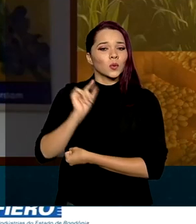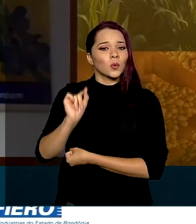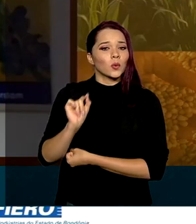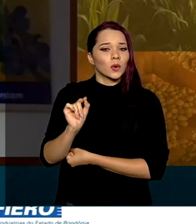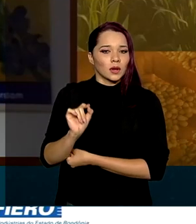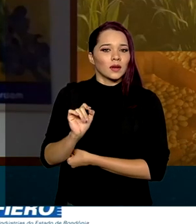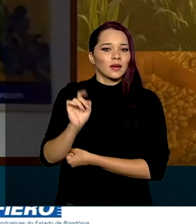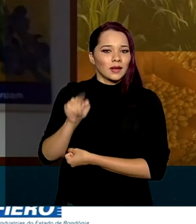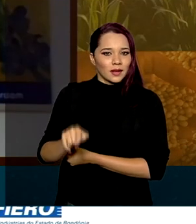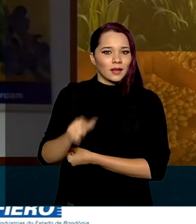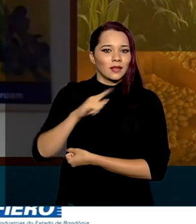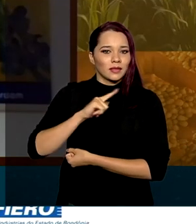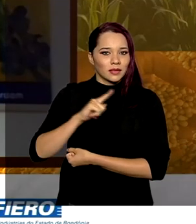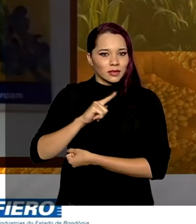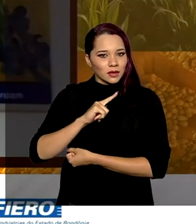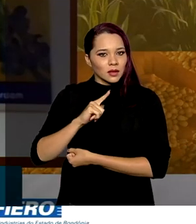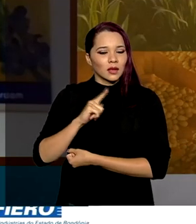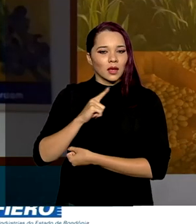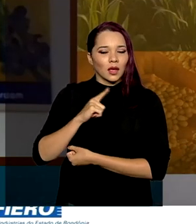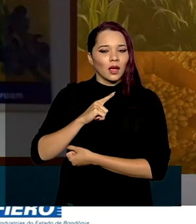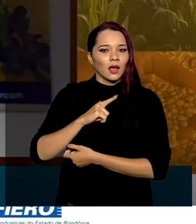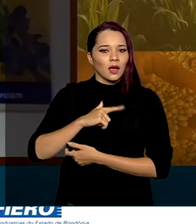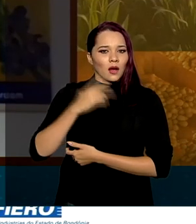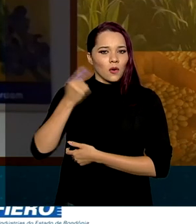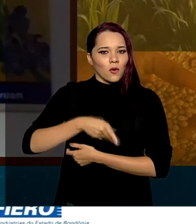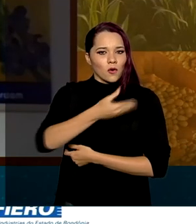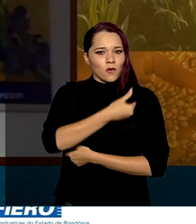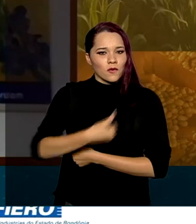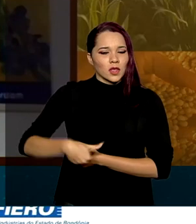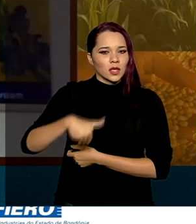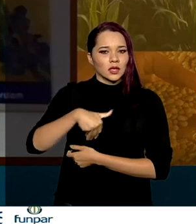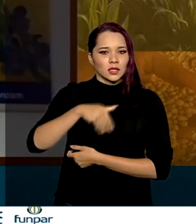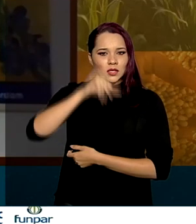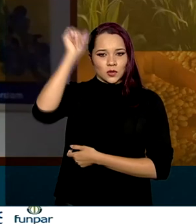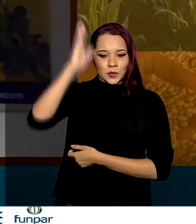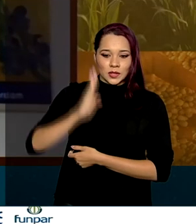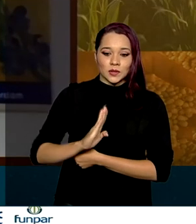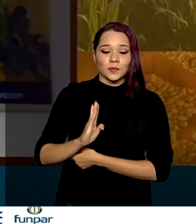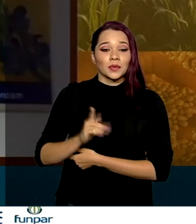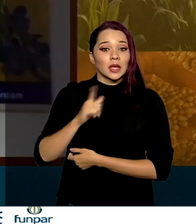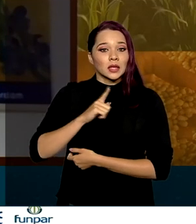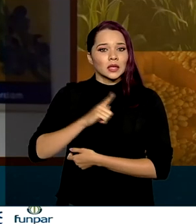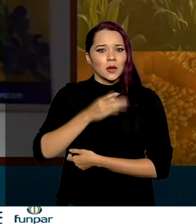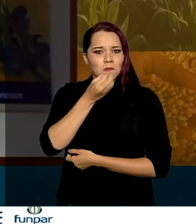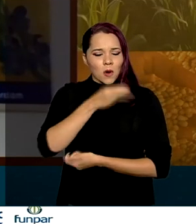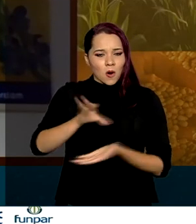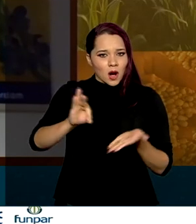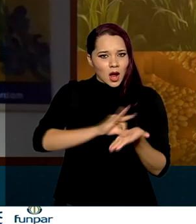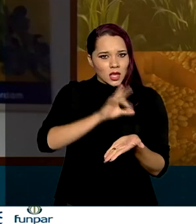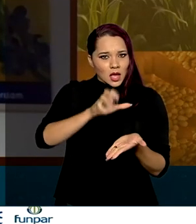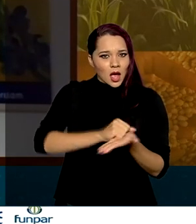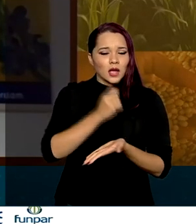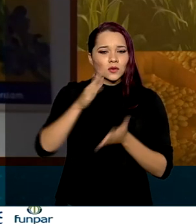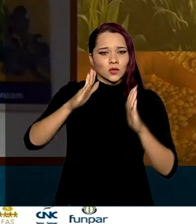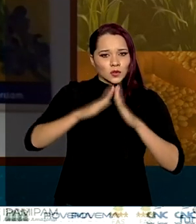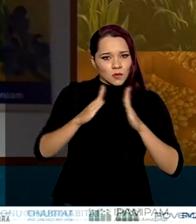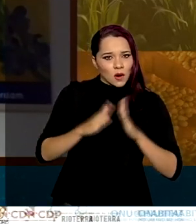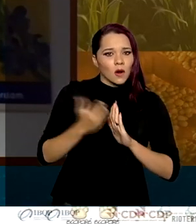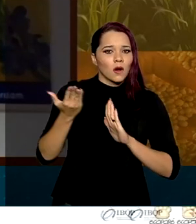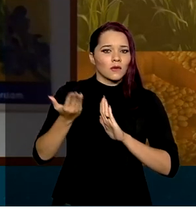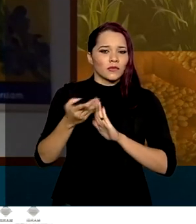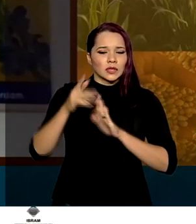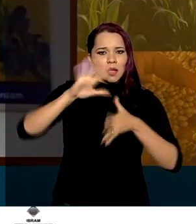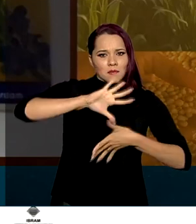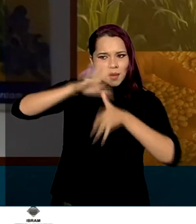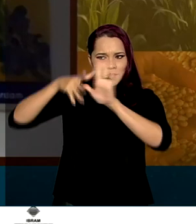ter uma efetiva governança de terras no país. A gente tem um bom cadastro de imóveis, a gente tem um